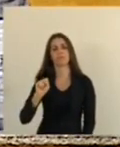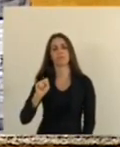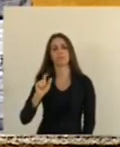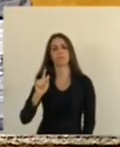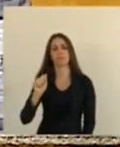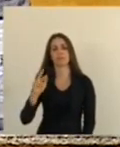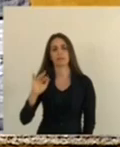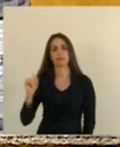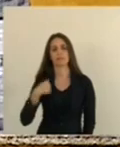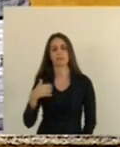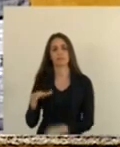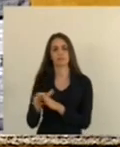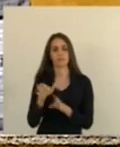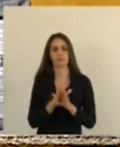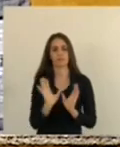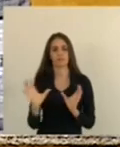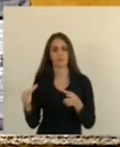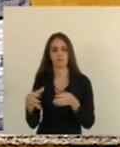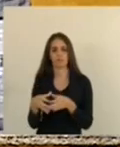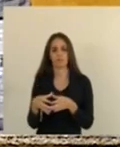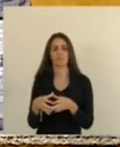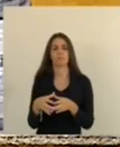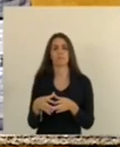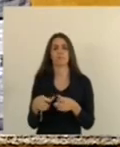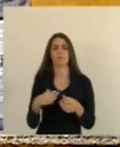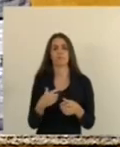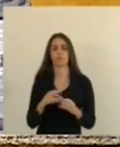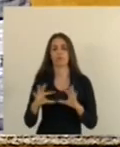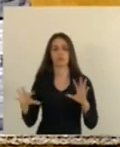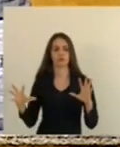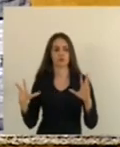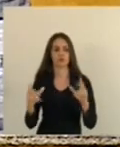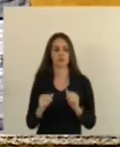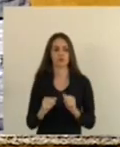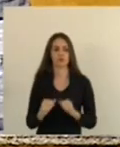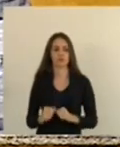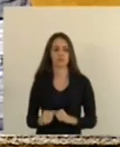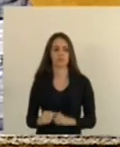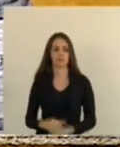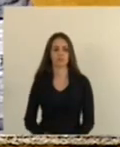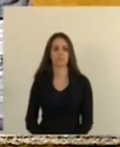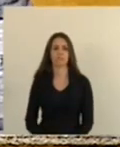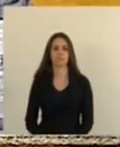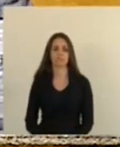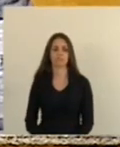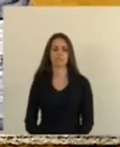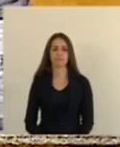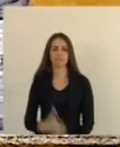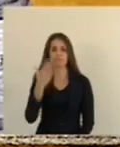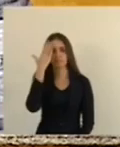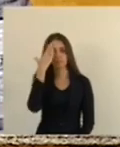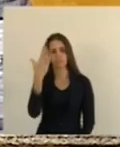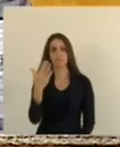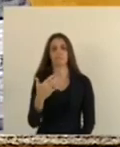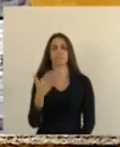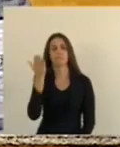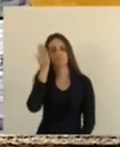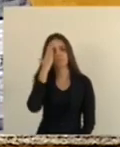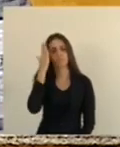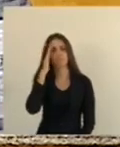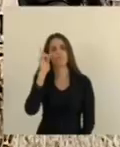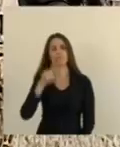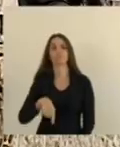governista E também A oposição E os independentes Obrigado Obrigado Presidente Entendendo A